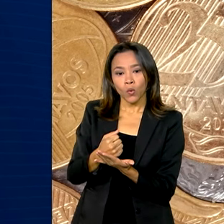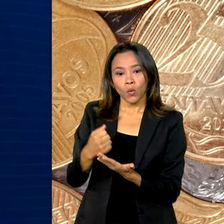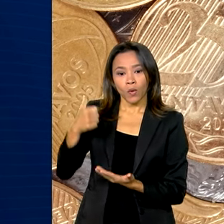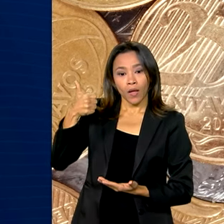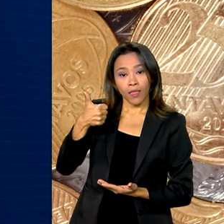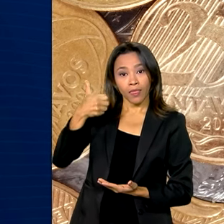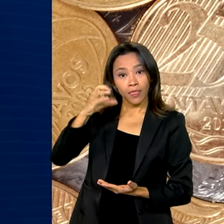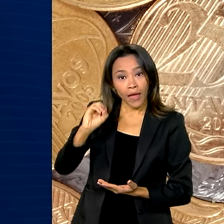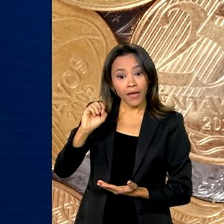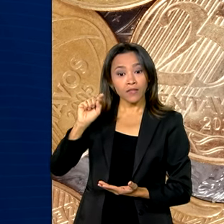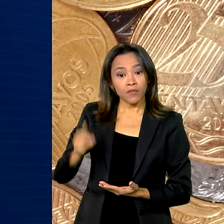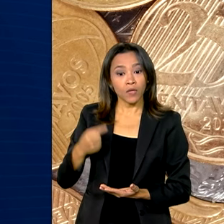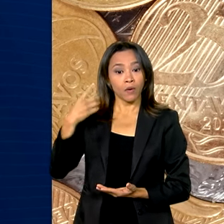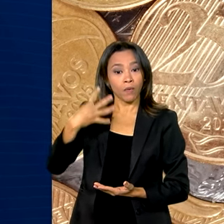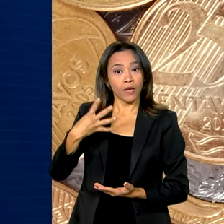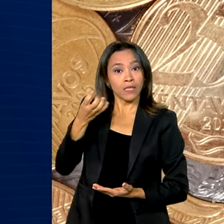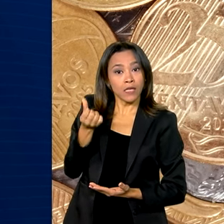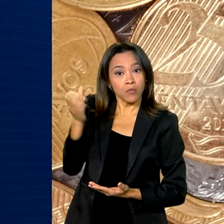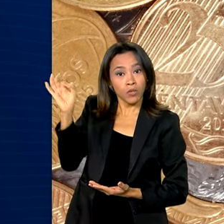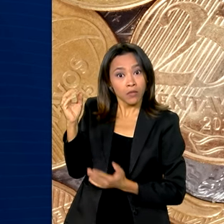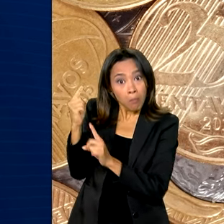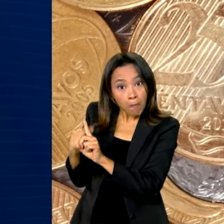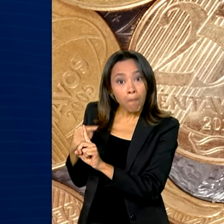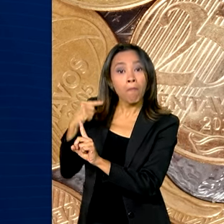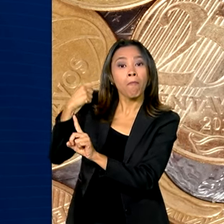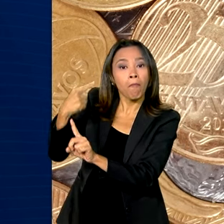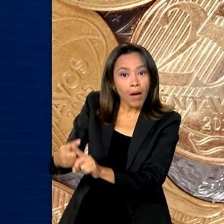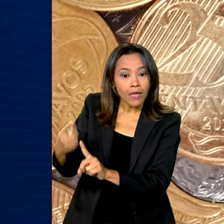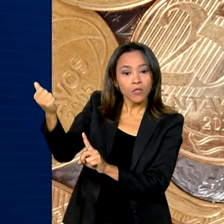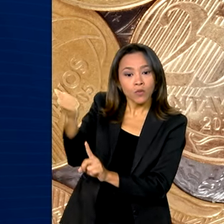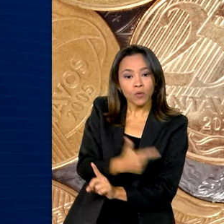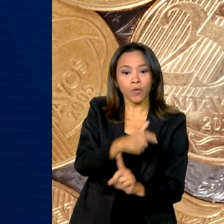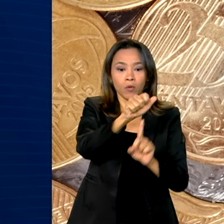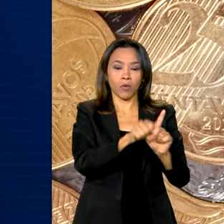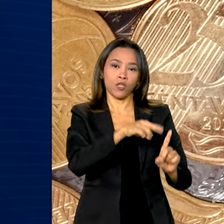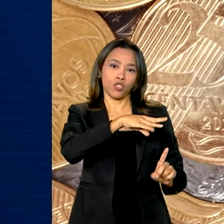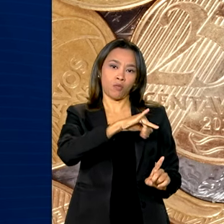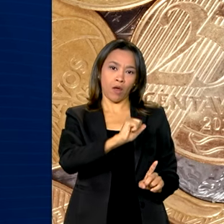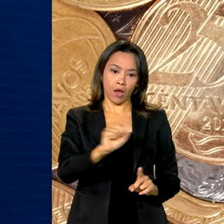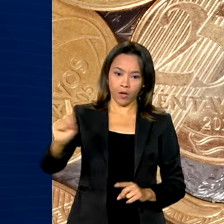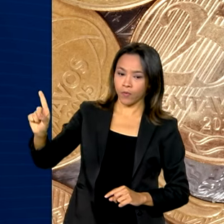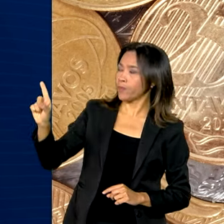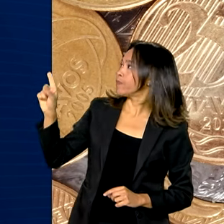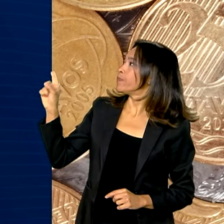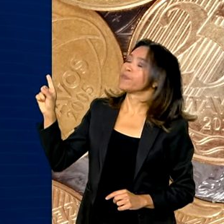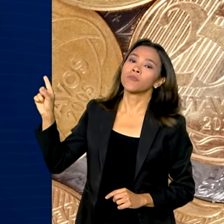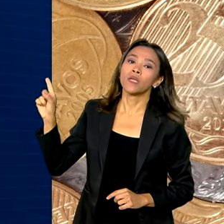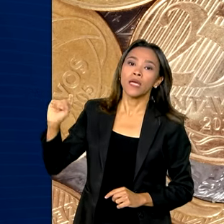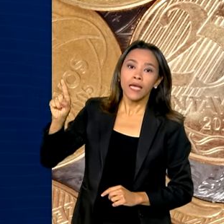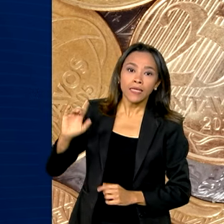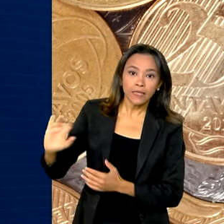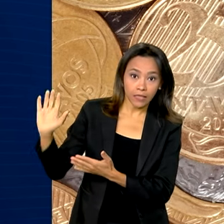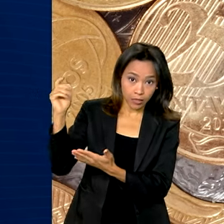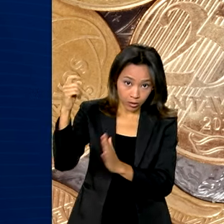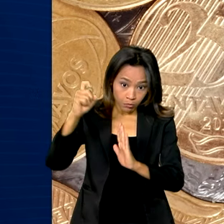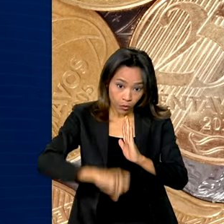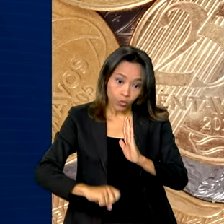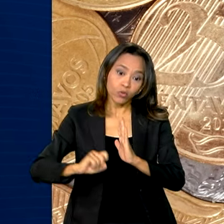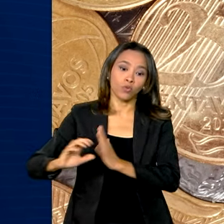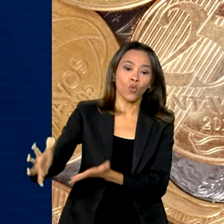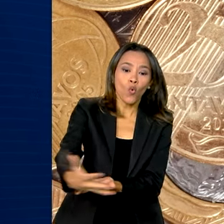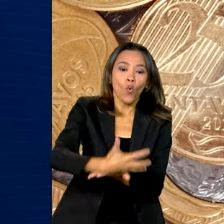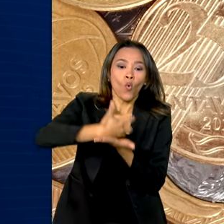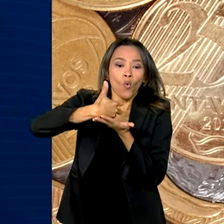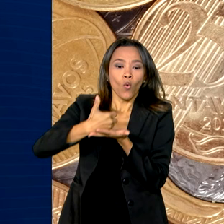% a mais na comparação com o mês de maio passado. Um imposto sobre pessoa física garantiu aos cofres da União